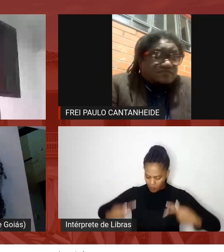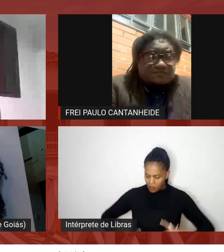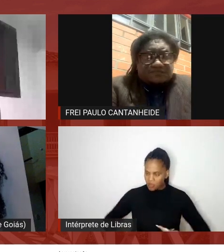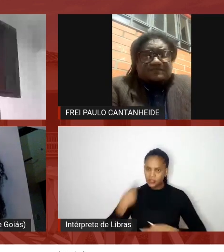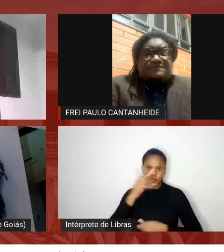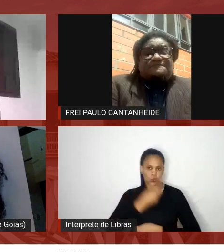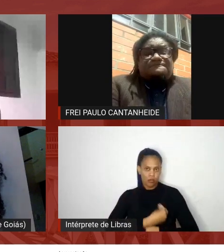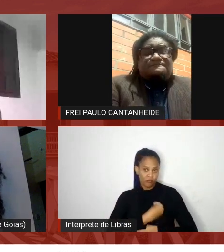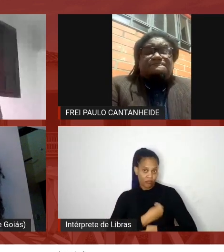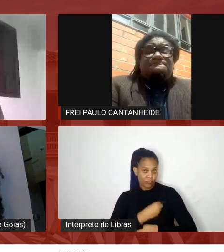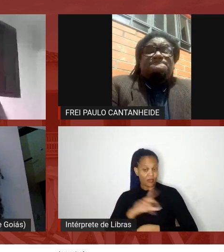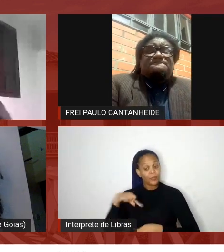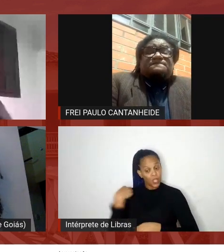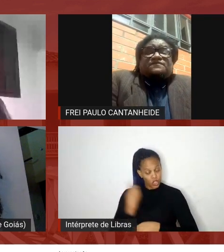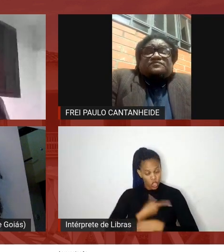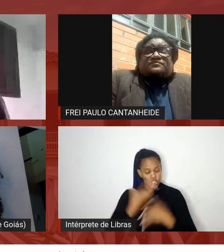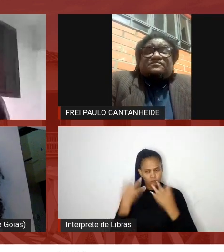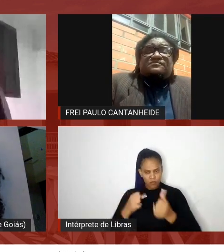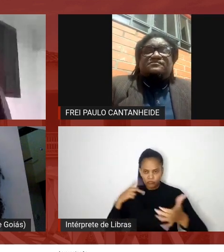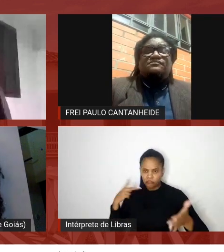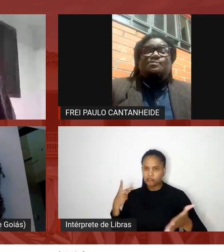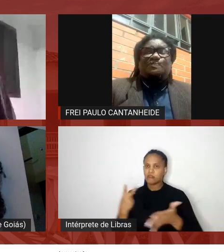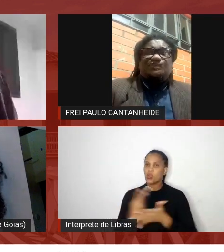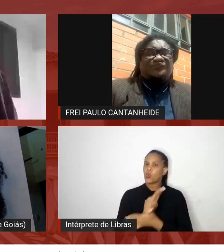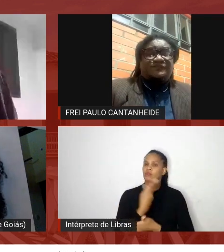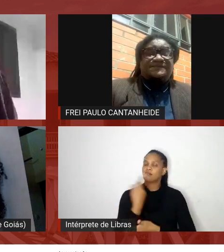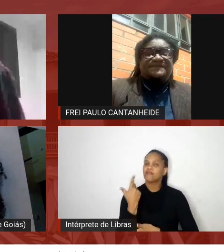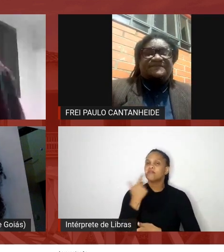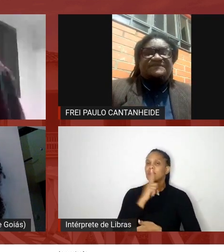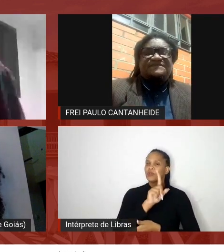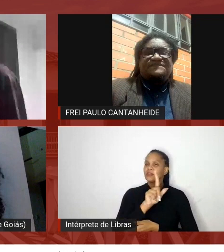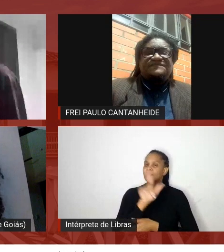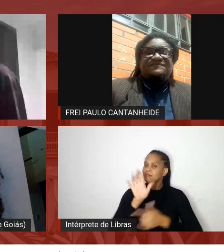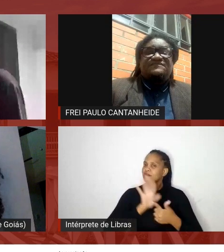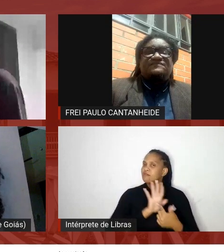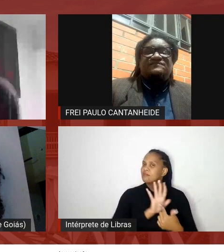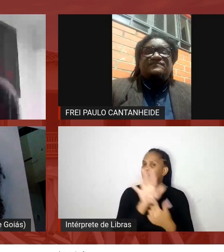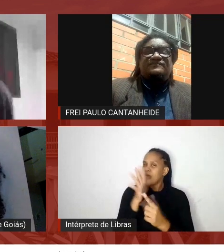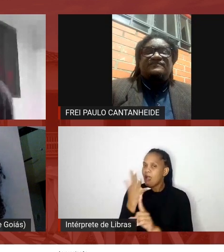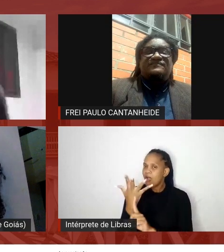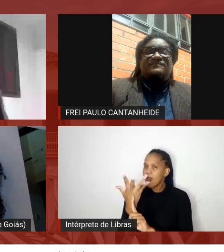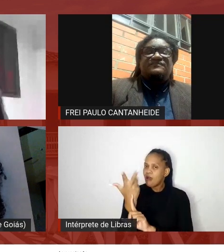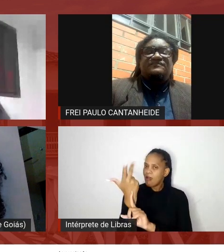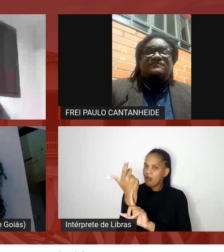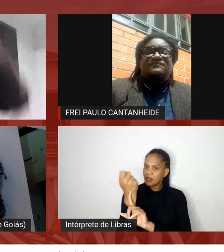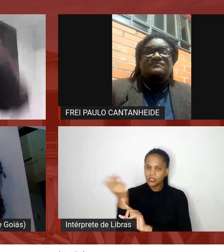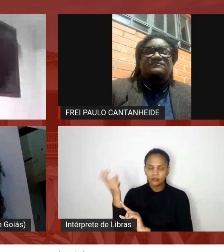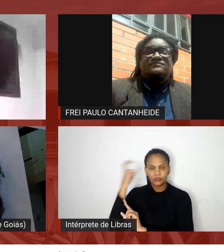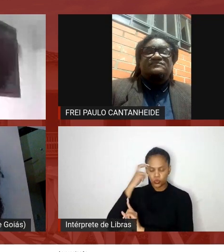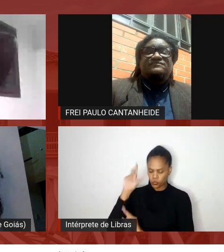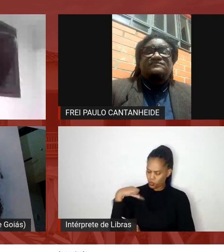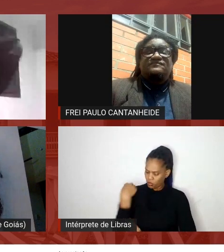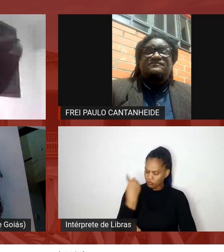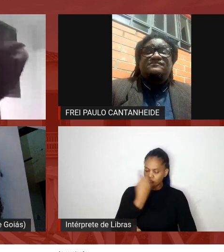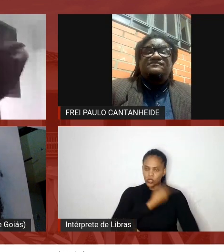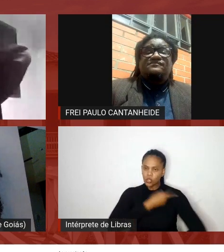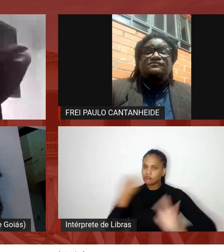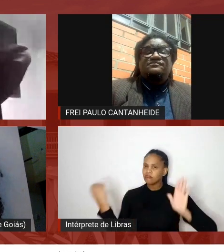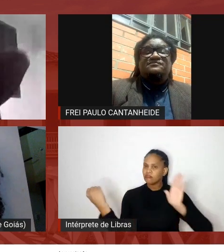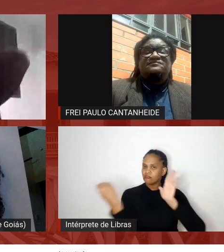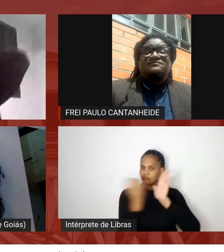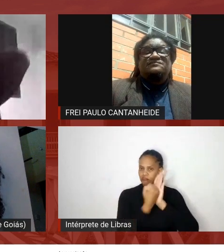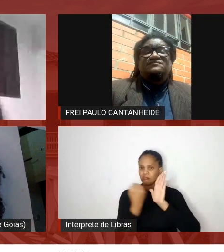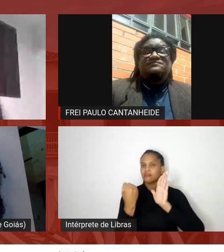nós vamos conseguir ter apresentado na arte na cultura e no nosso patrimônio com equidade